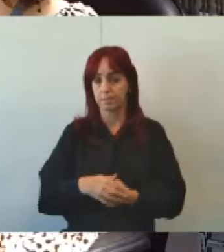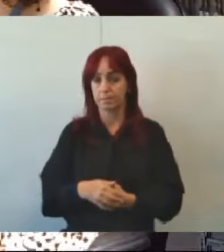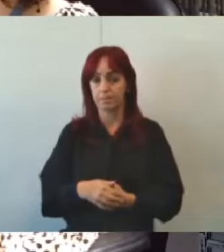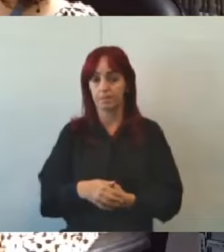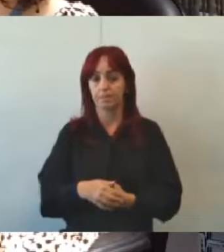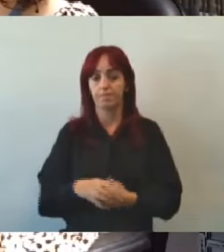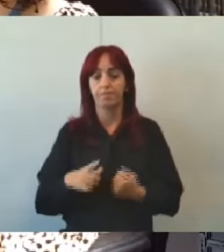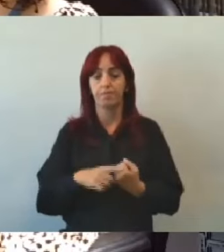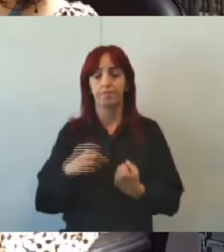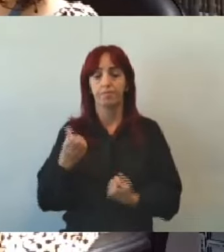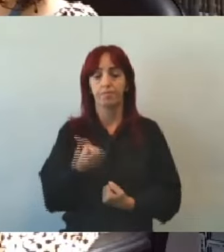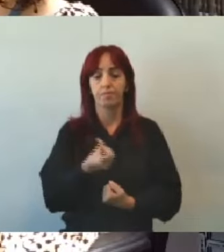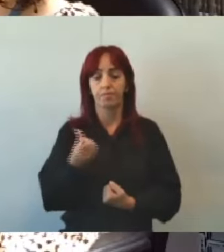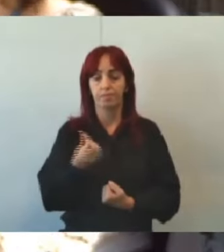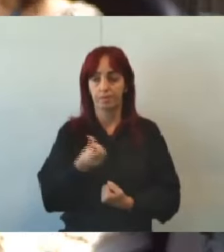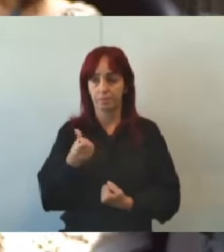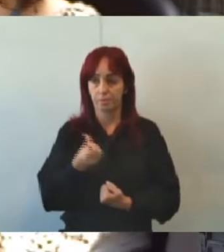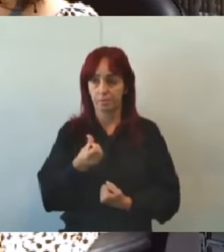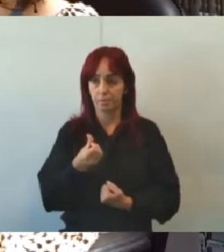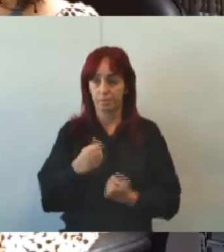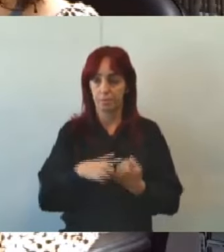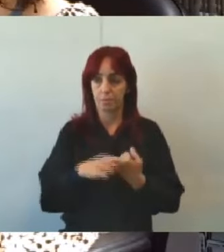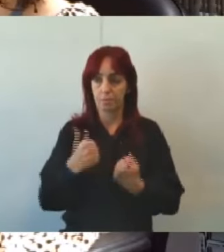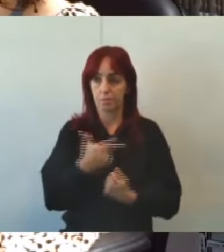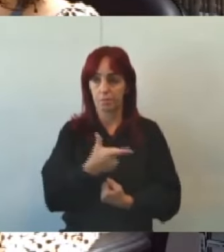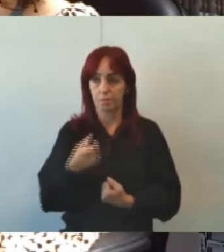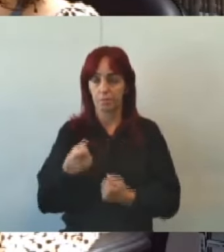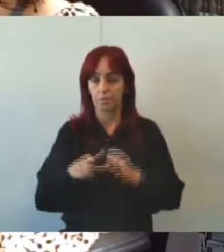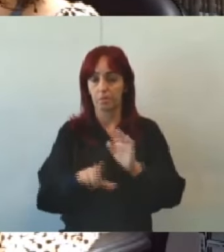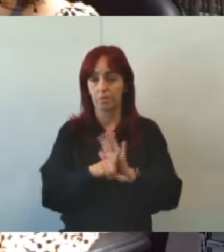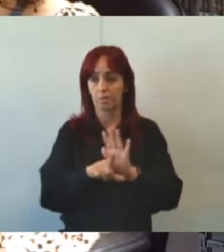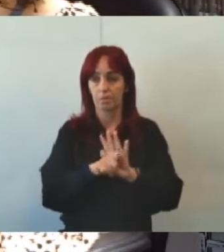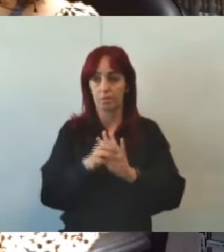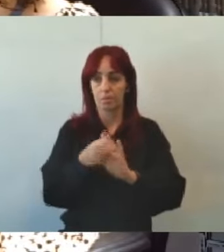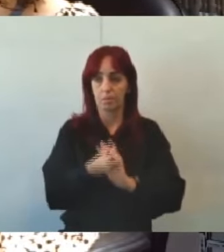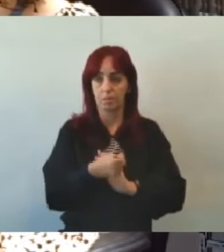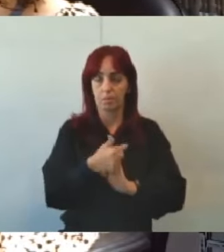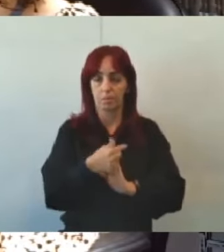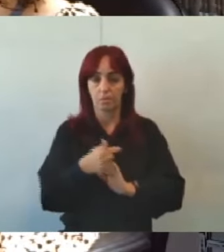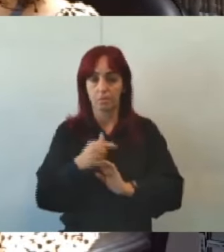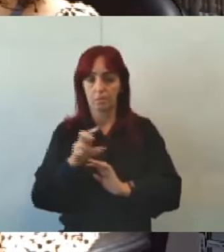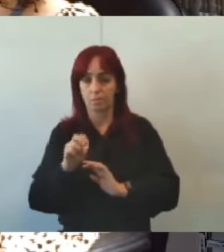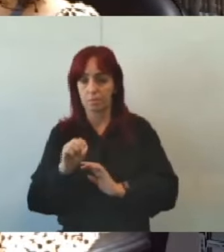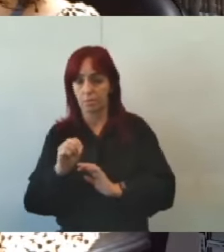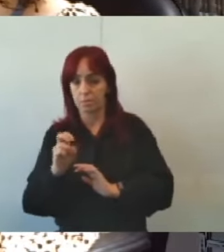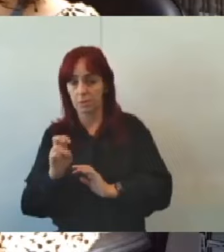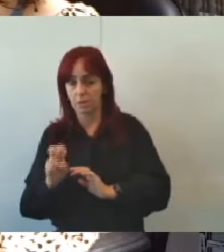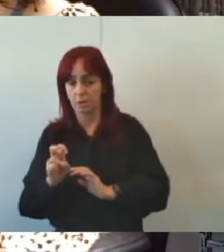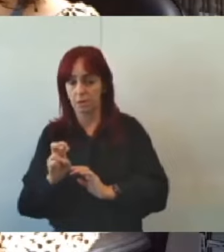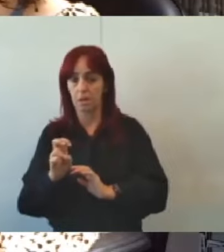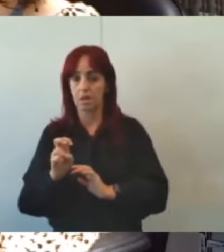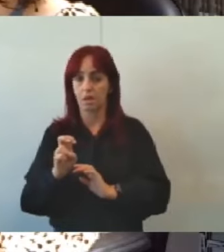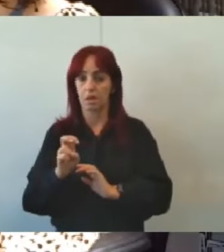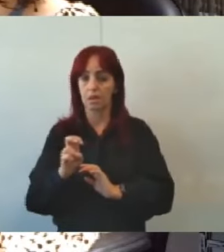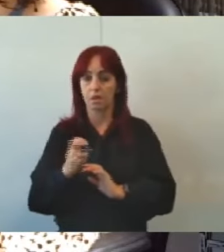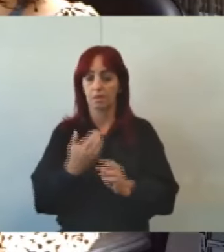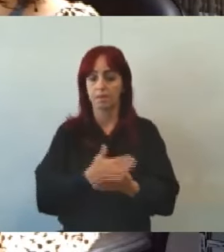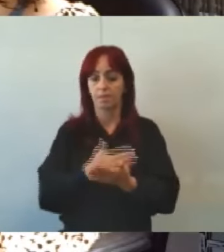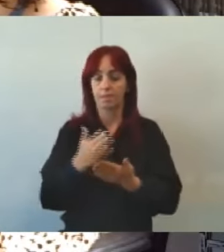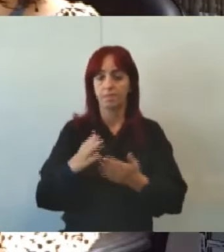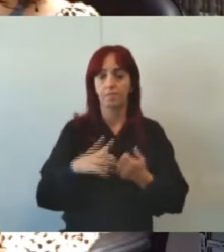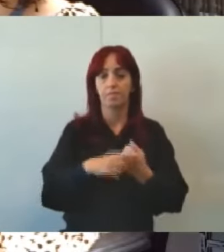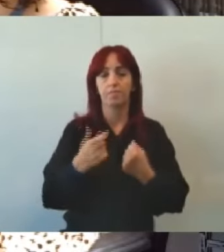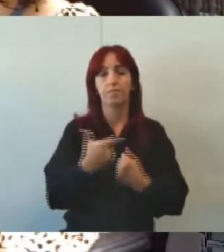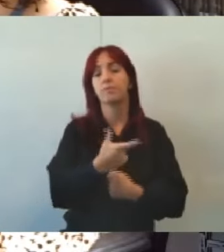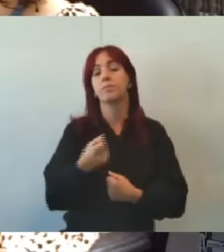6º o caput do artigo 20 da lei 6.705 de agosto de 94 passa a vigorar na seguinte redação o artigo 20 a